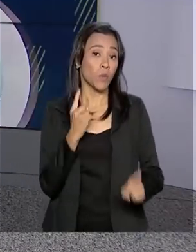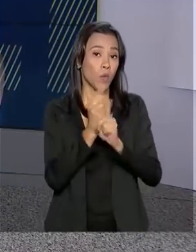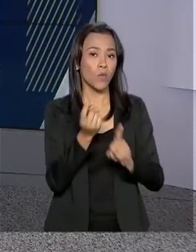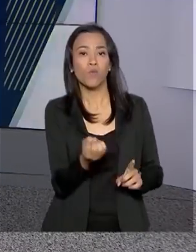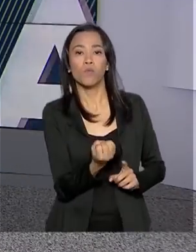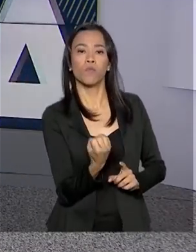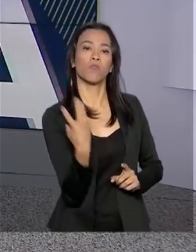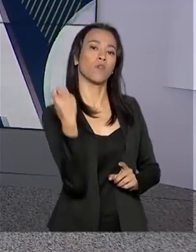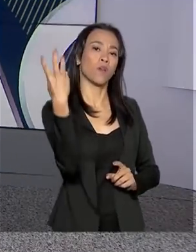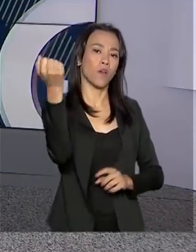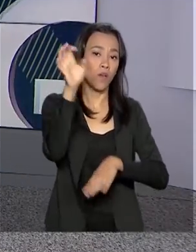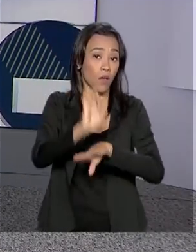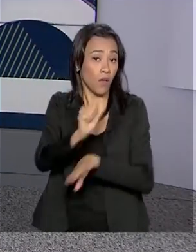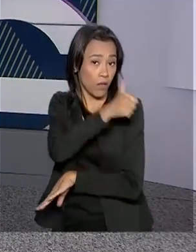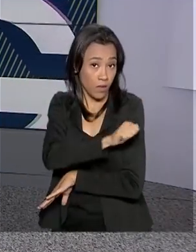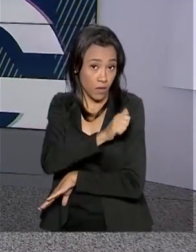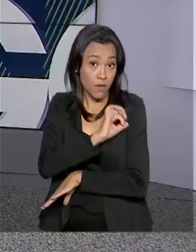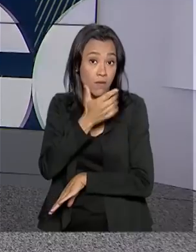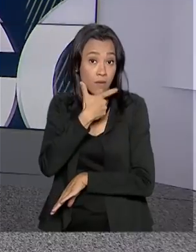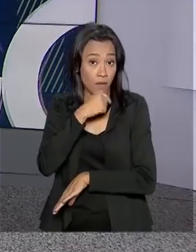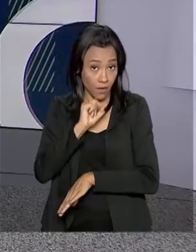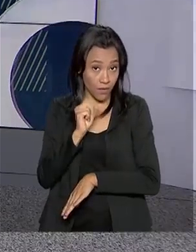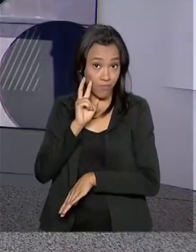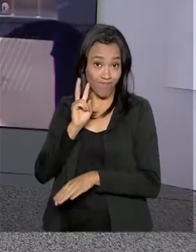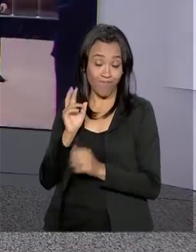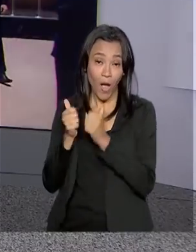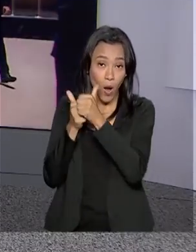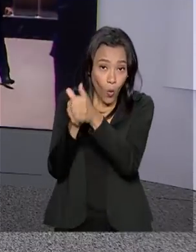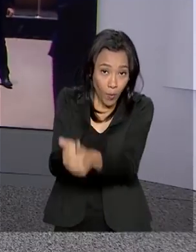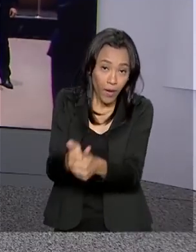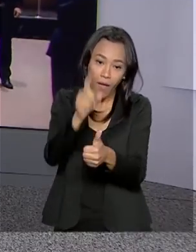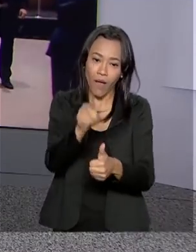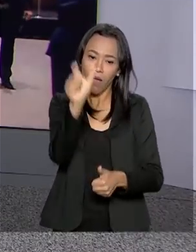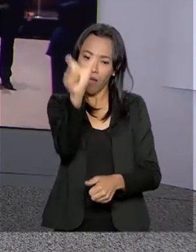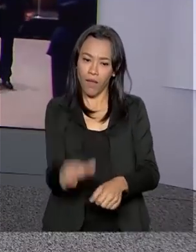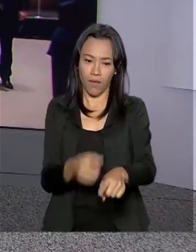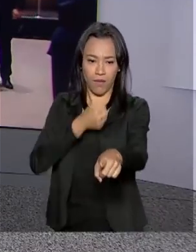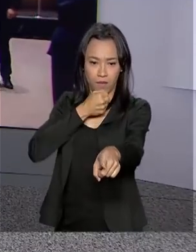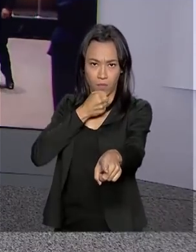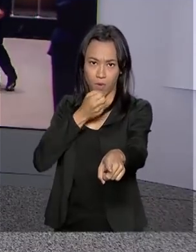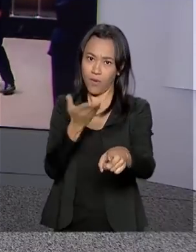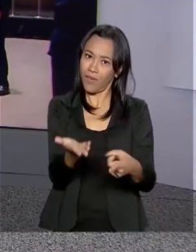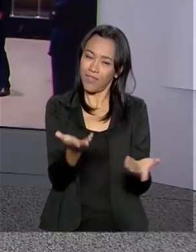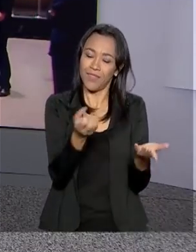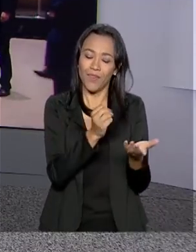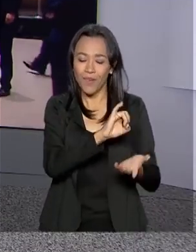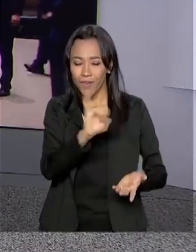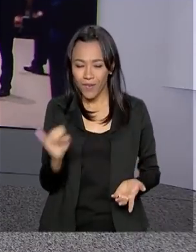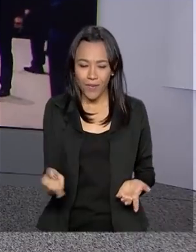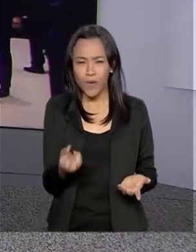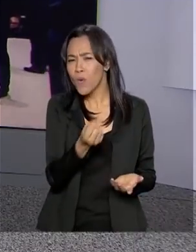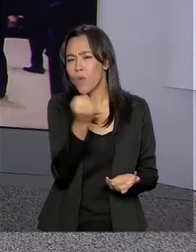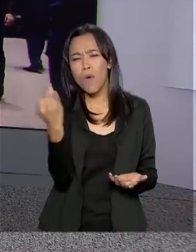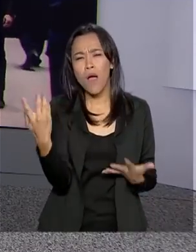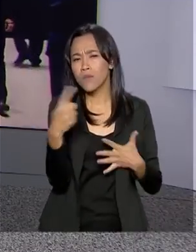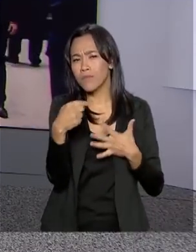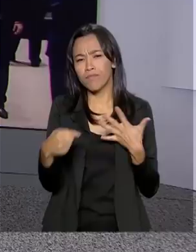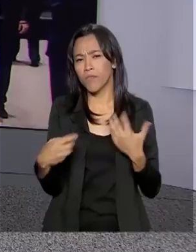para o Rio de Janeiro e quem acompanha de lá é o repórter Maurício de Almeida. Oi, Maurício, quais são as suas informações?